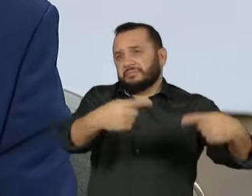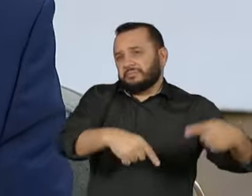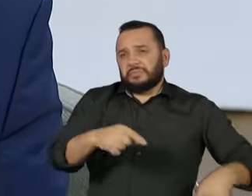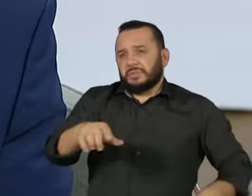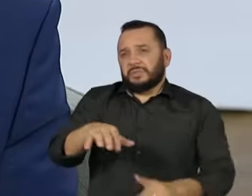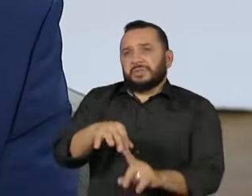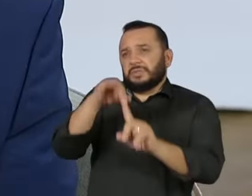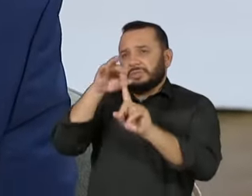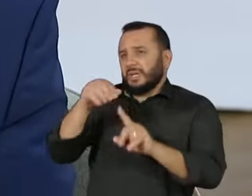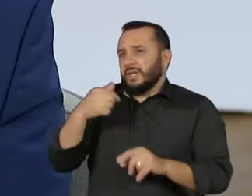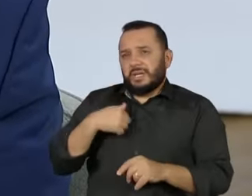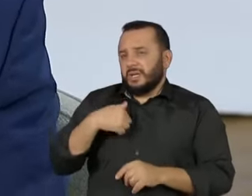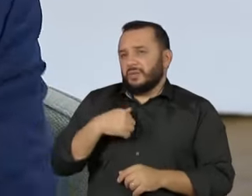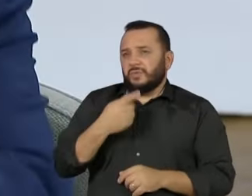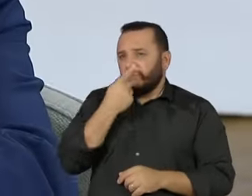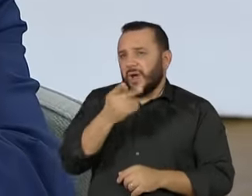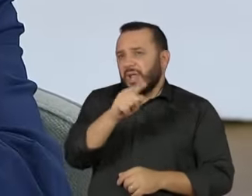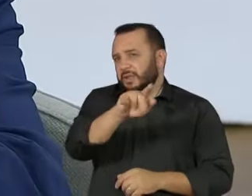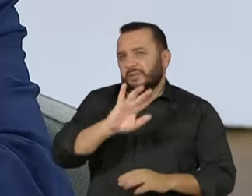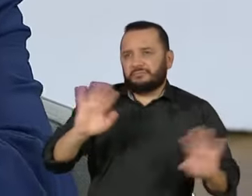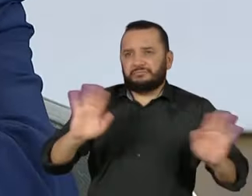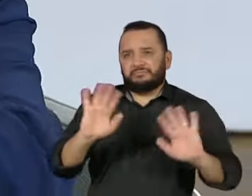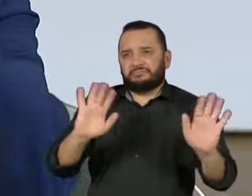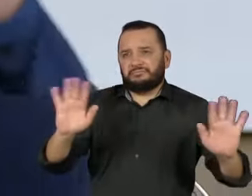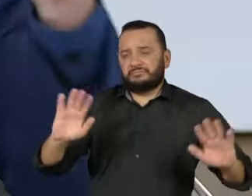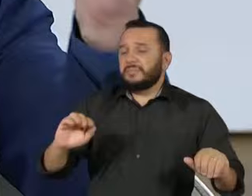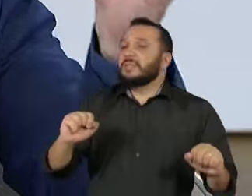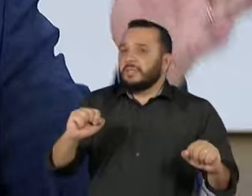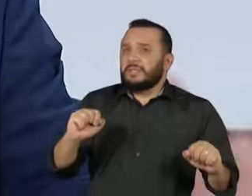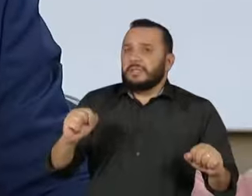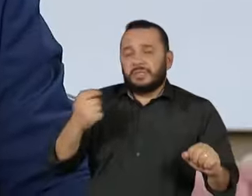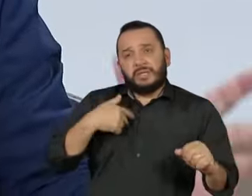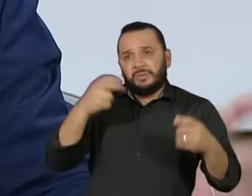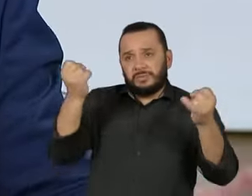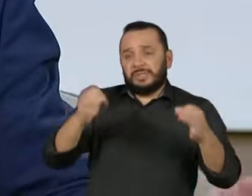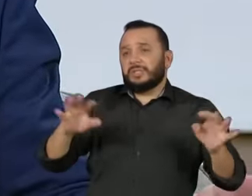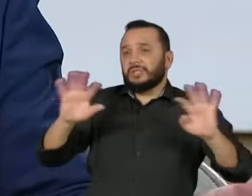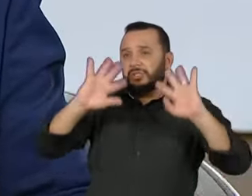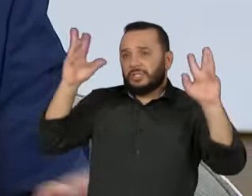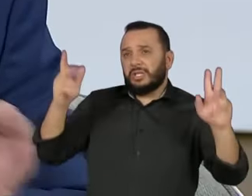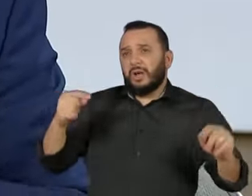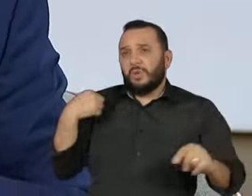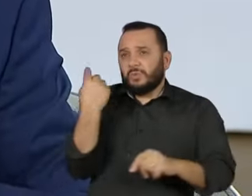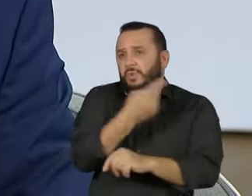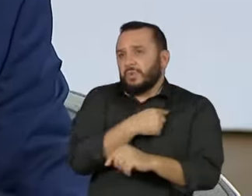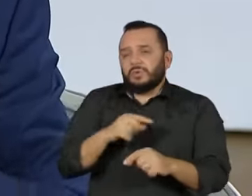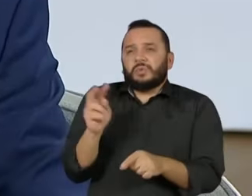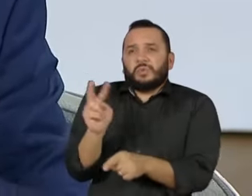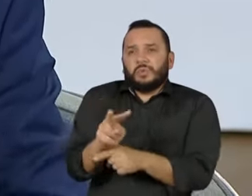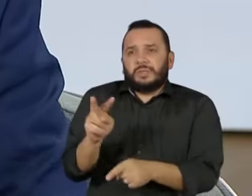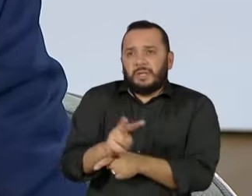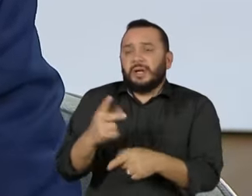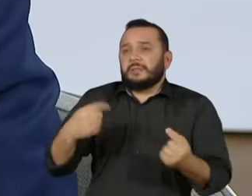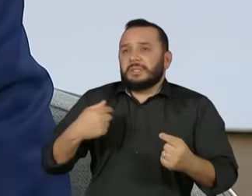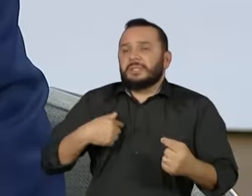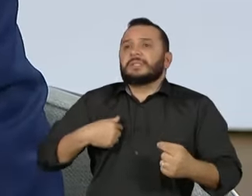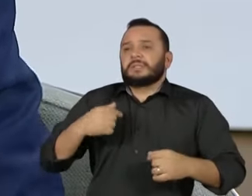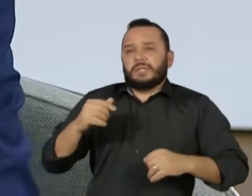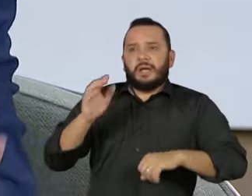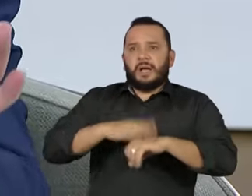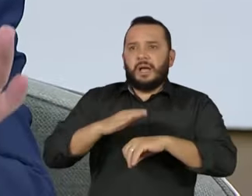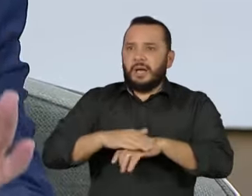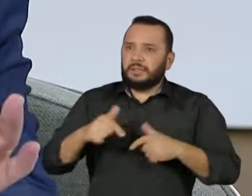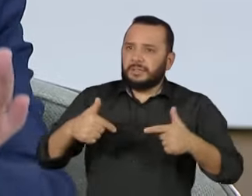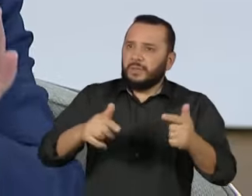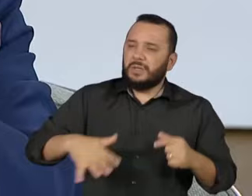candidato a governador. Eu não vou entrar num caso. Eu vou entrar na questão geral que nós vamos cuidar e ter uma boa política de segurança pública no